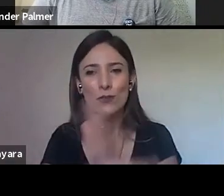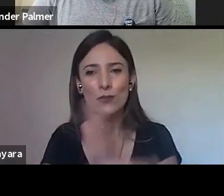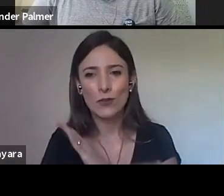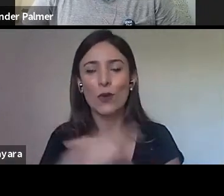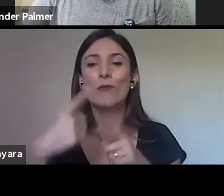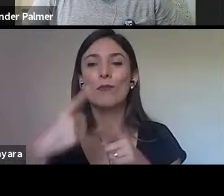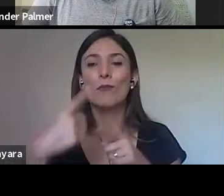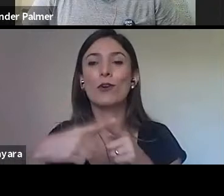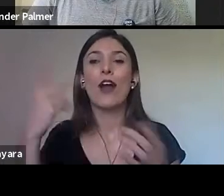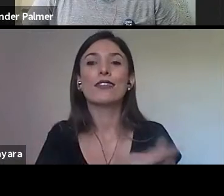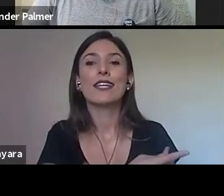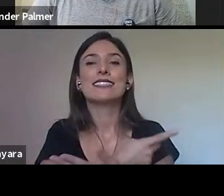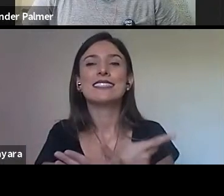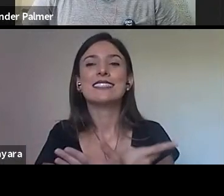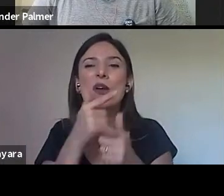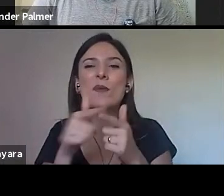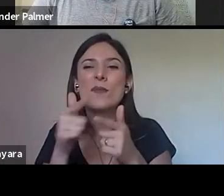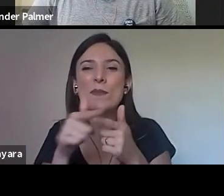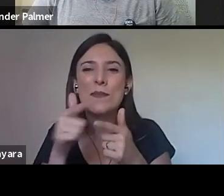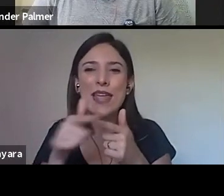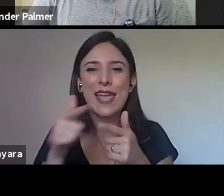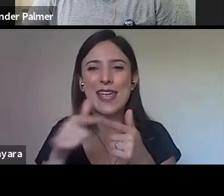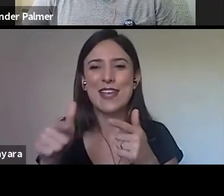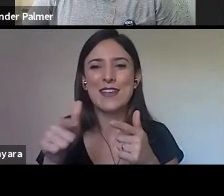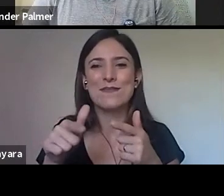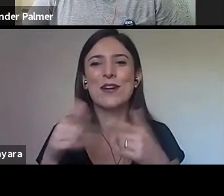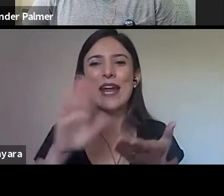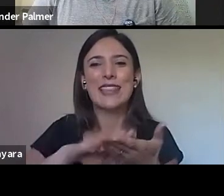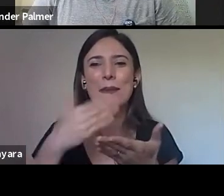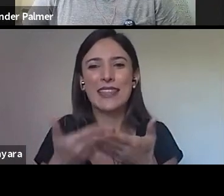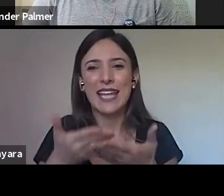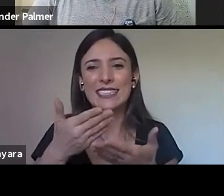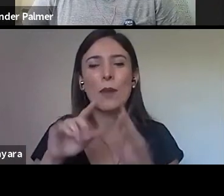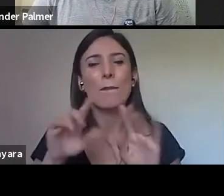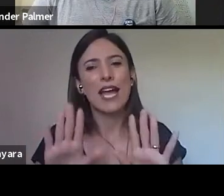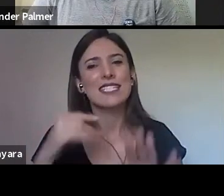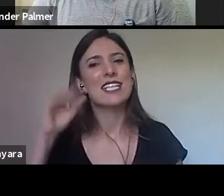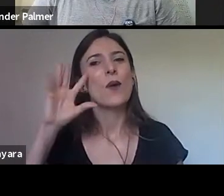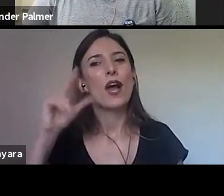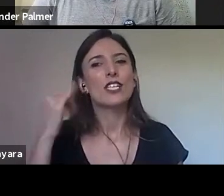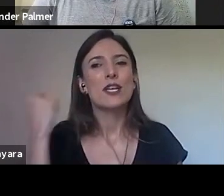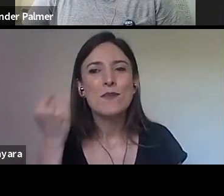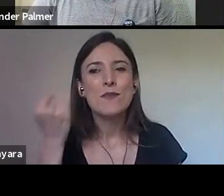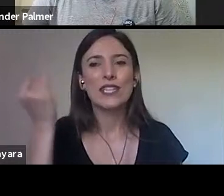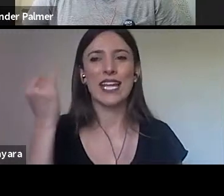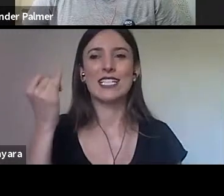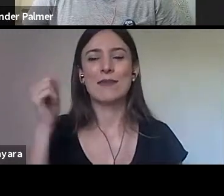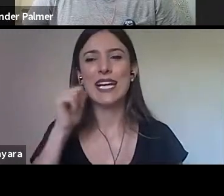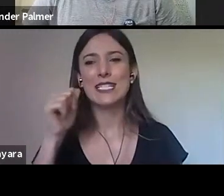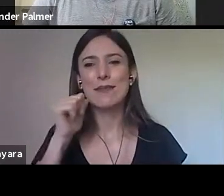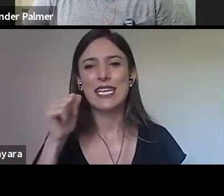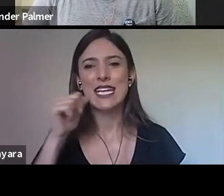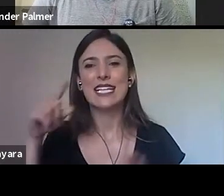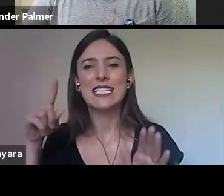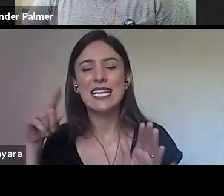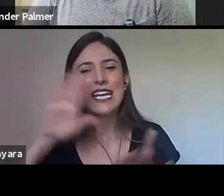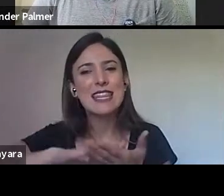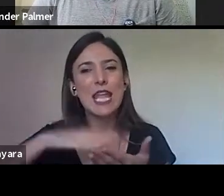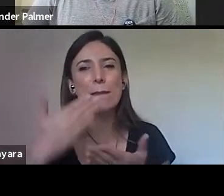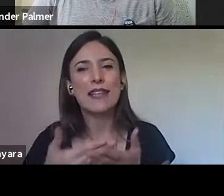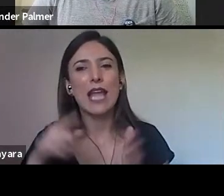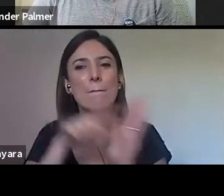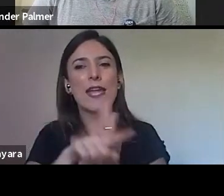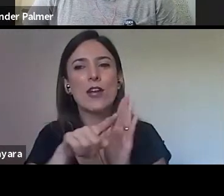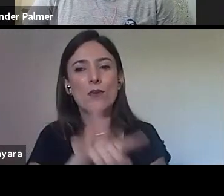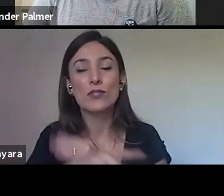problema aí com a interpretação, mas que eu acho que é importante para que as meninas possam interpretar a pergunta, e a pergunta